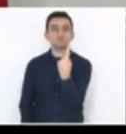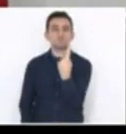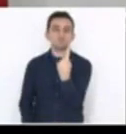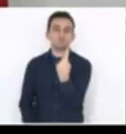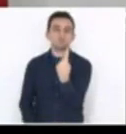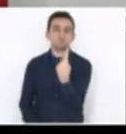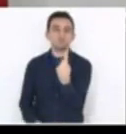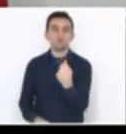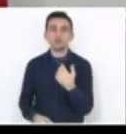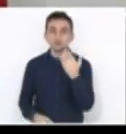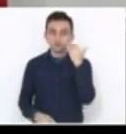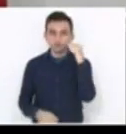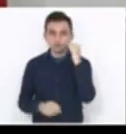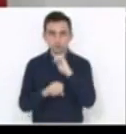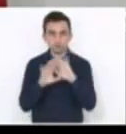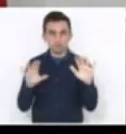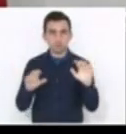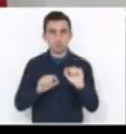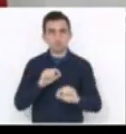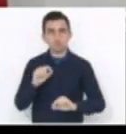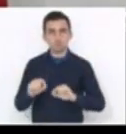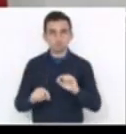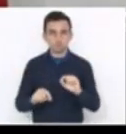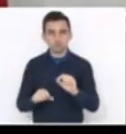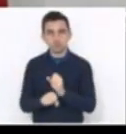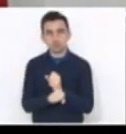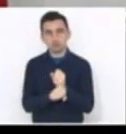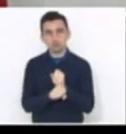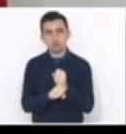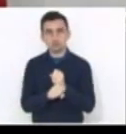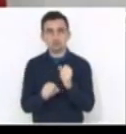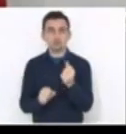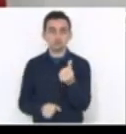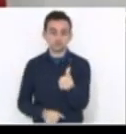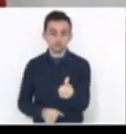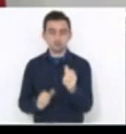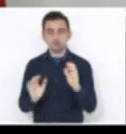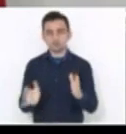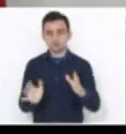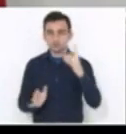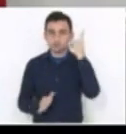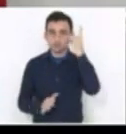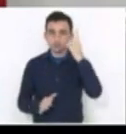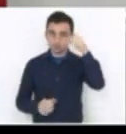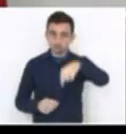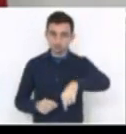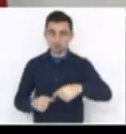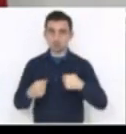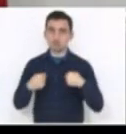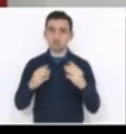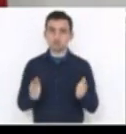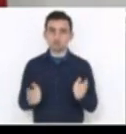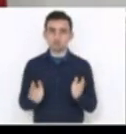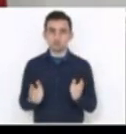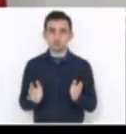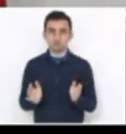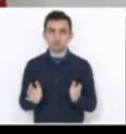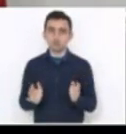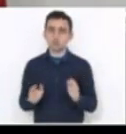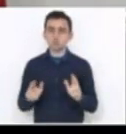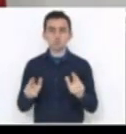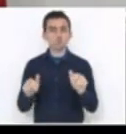entendimento que eu tenho. Há seis anos que eu atuo como deputada nesta Casa, e nós nunca tivemos